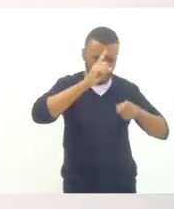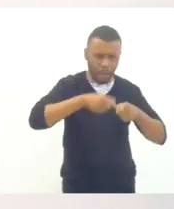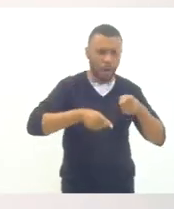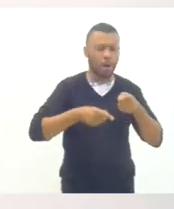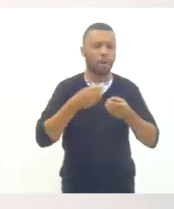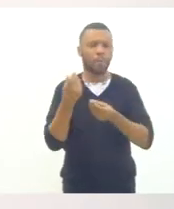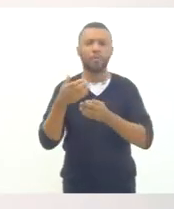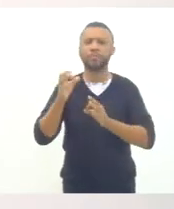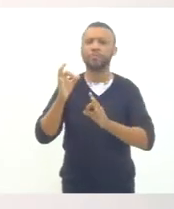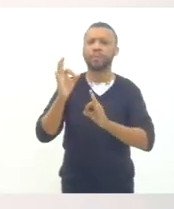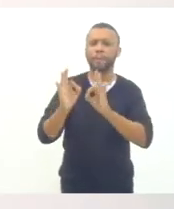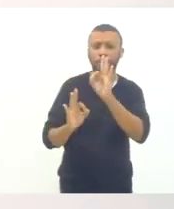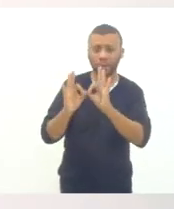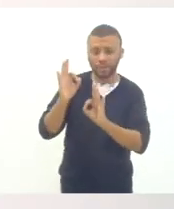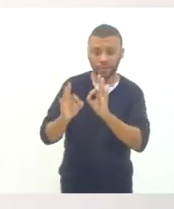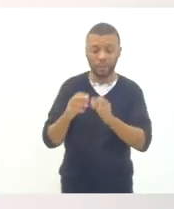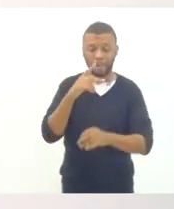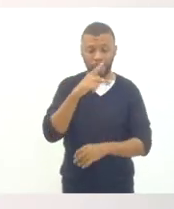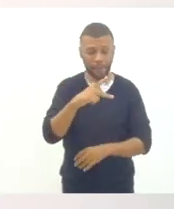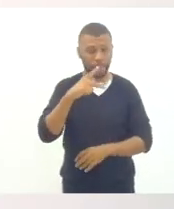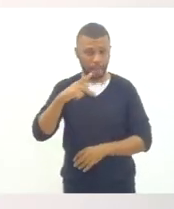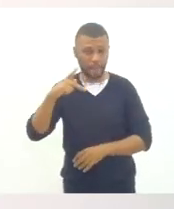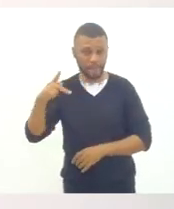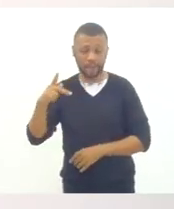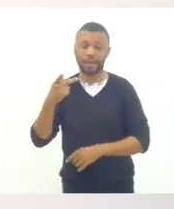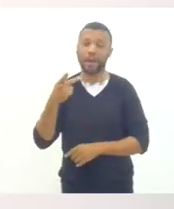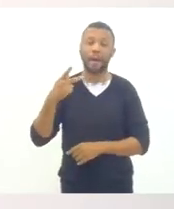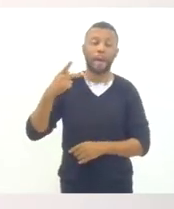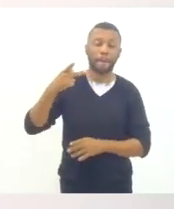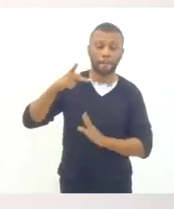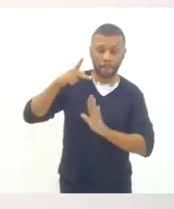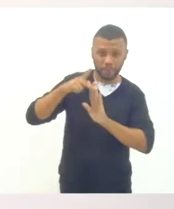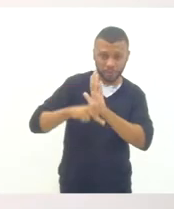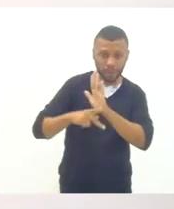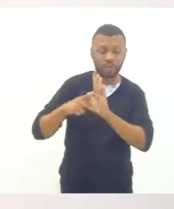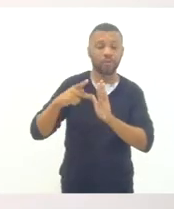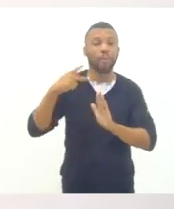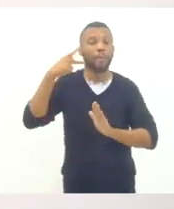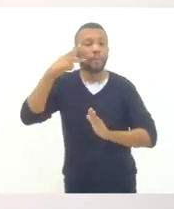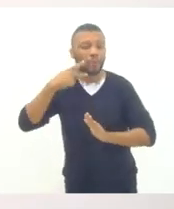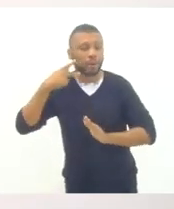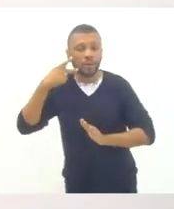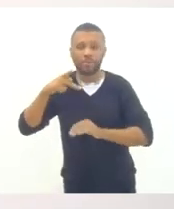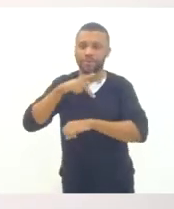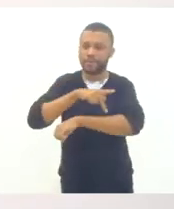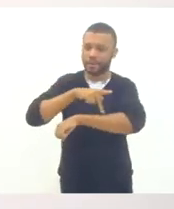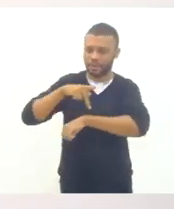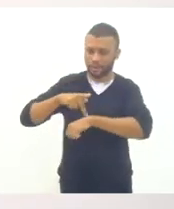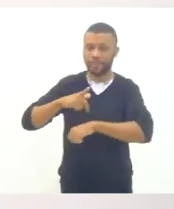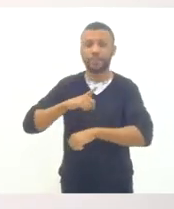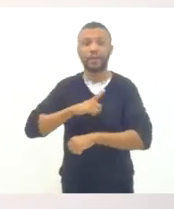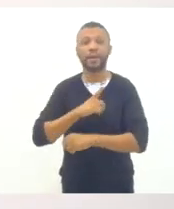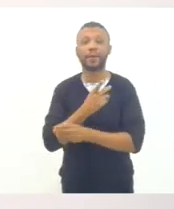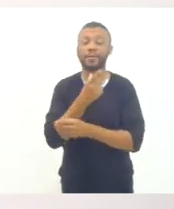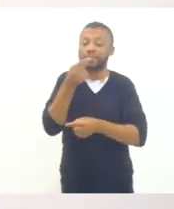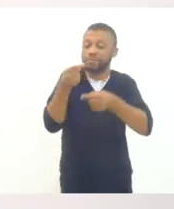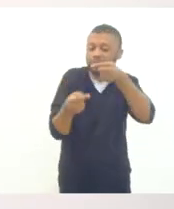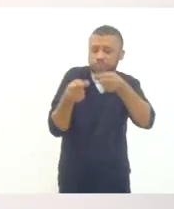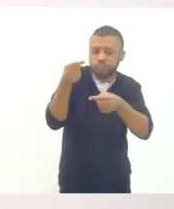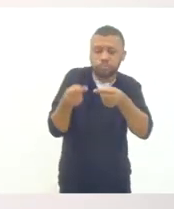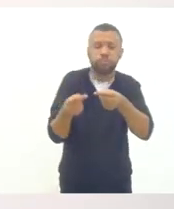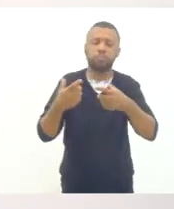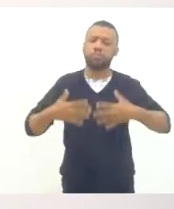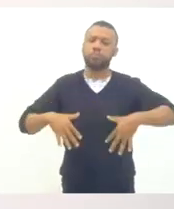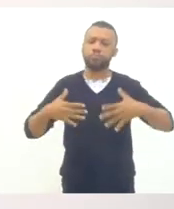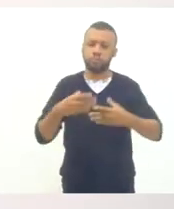planos, dos projetos políticos pedagógicos das unidades escolares. Ou seja, tem muito debate a ser feito e isso é uma prioridade